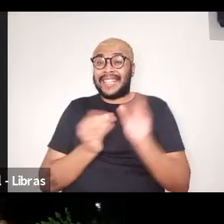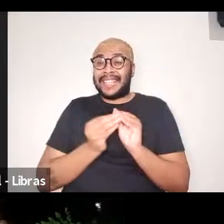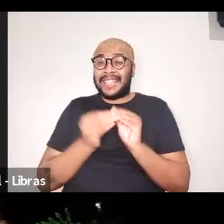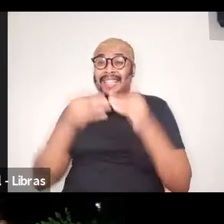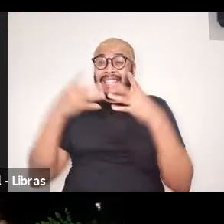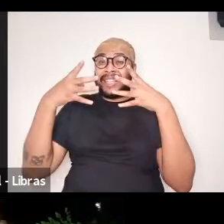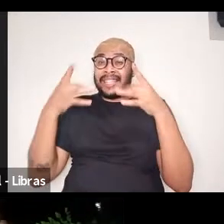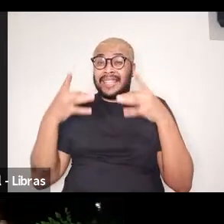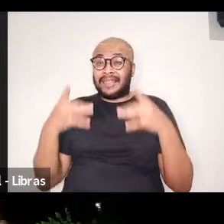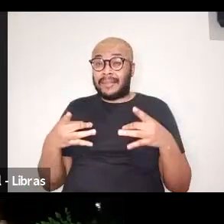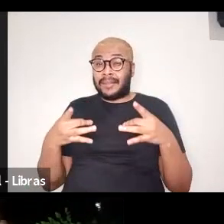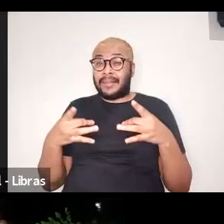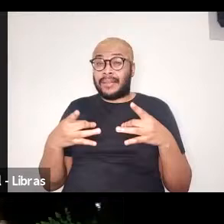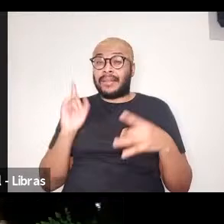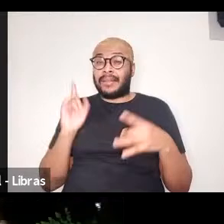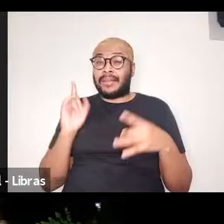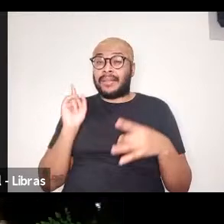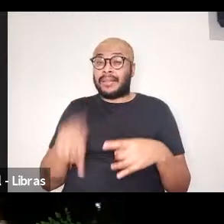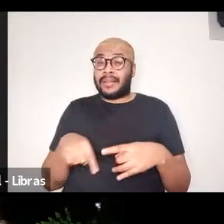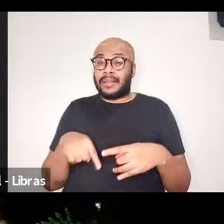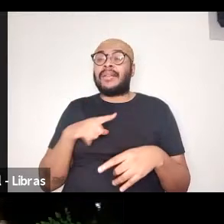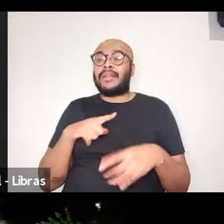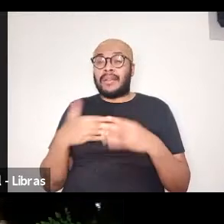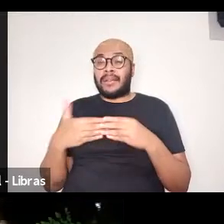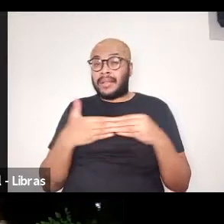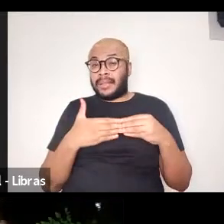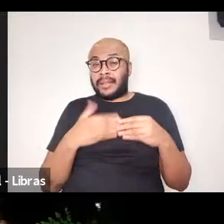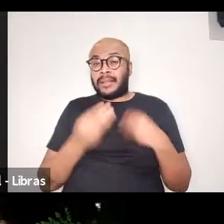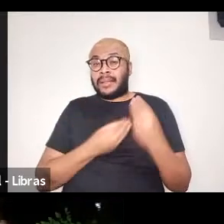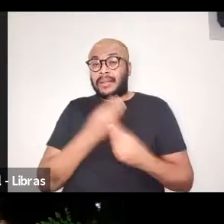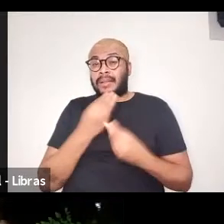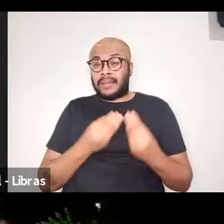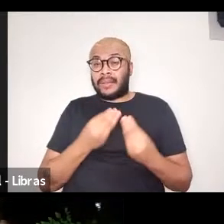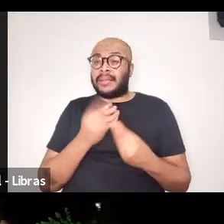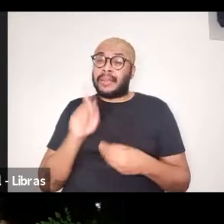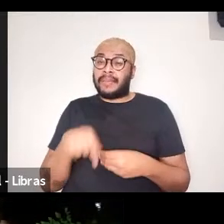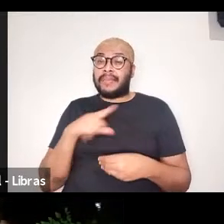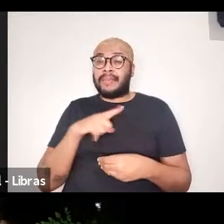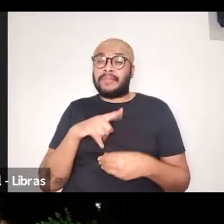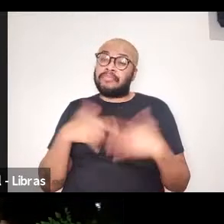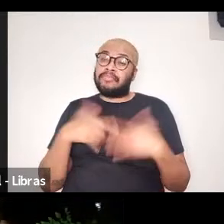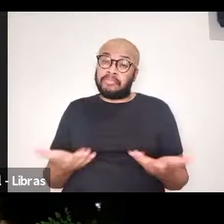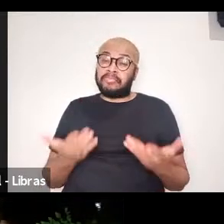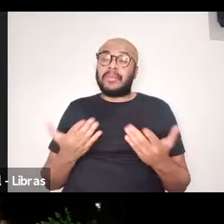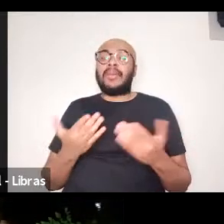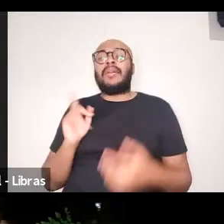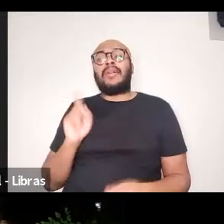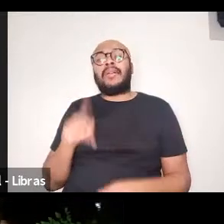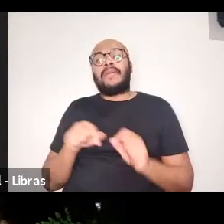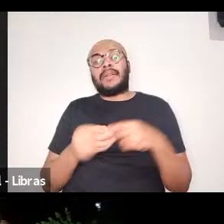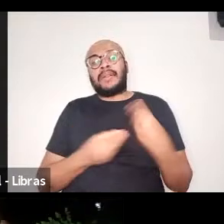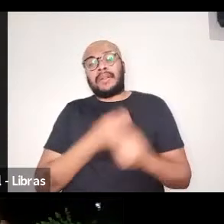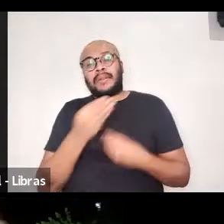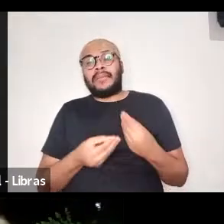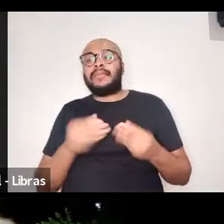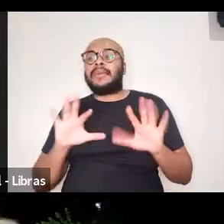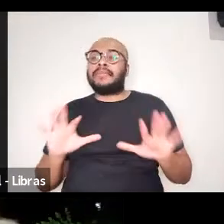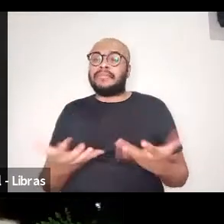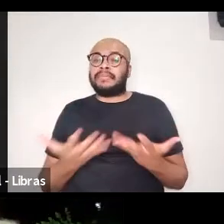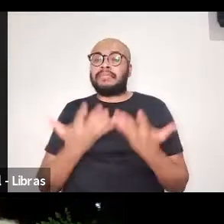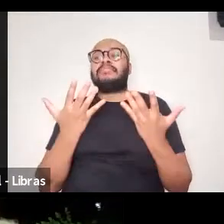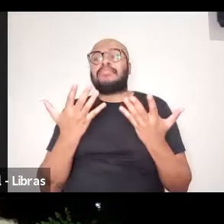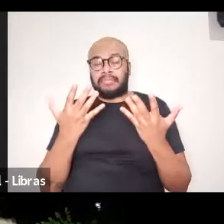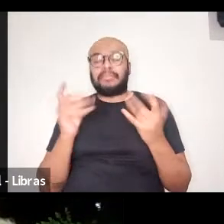É uma indicação de engajamento, é uma indicação de influência, é uma